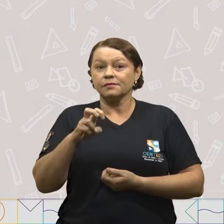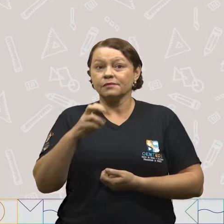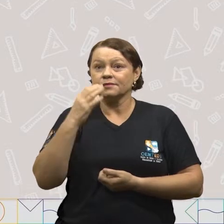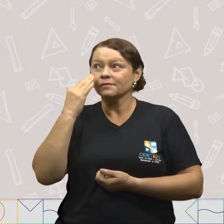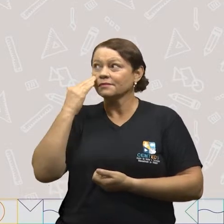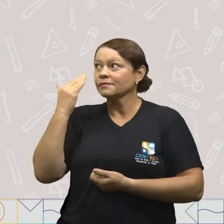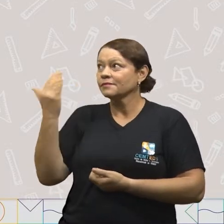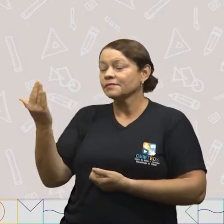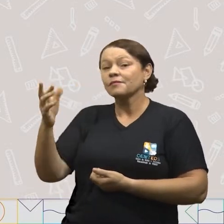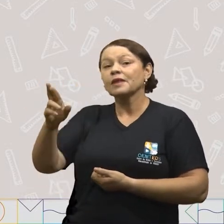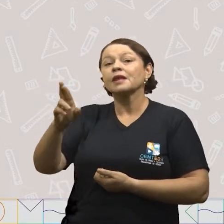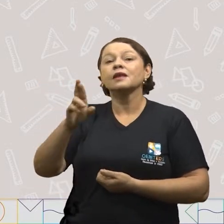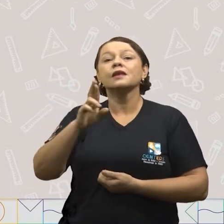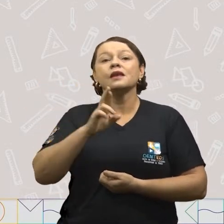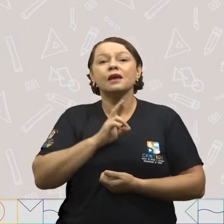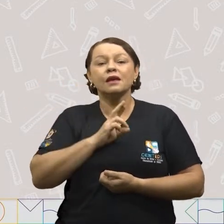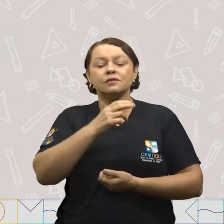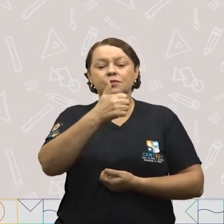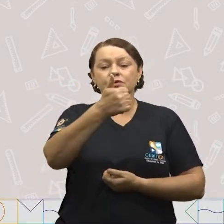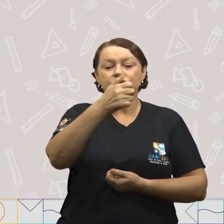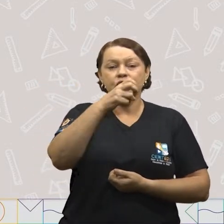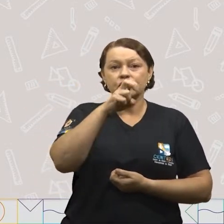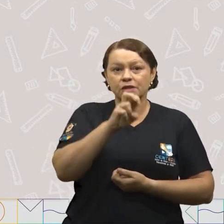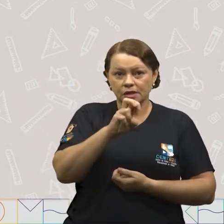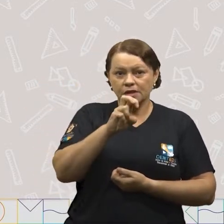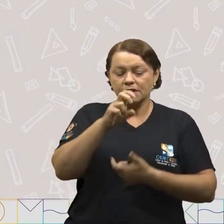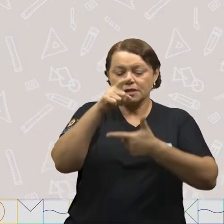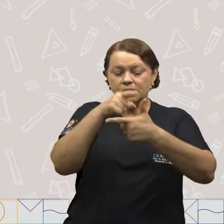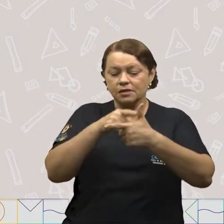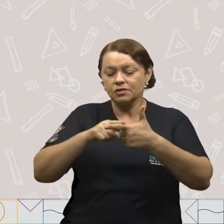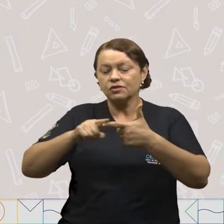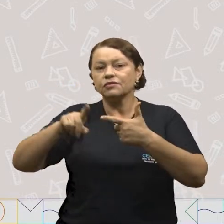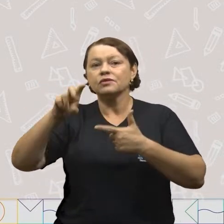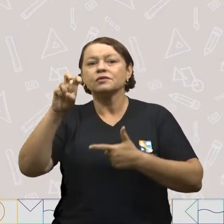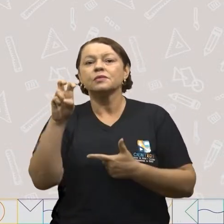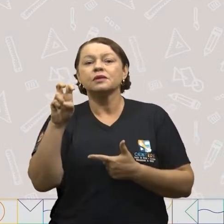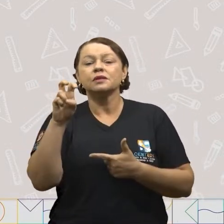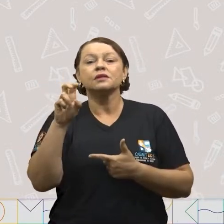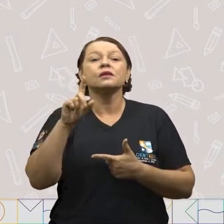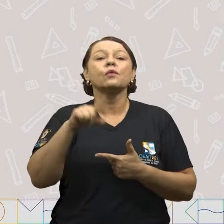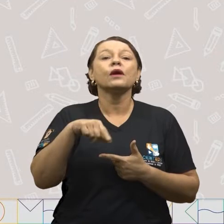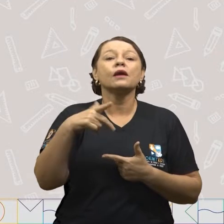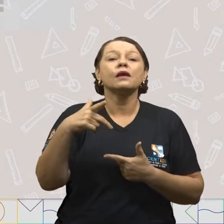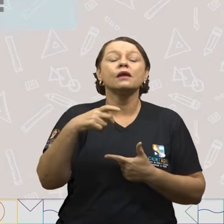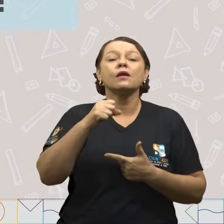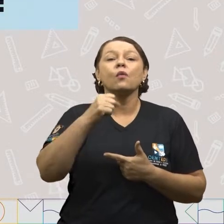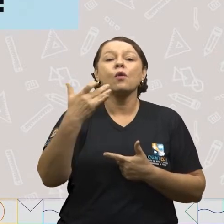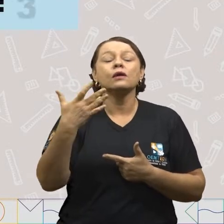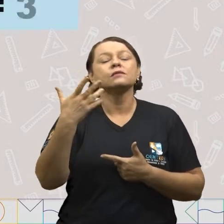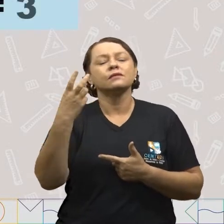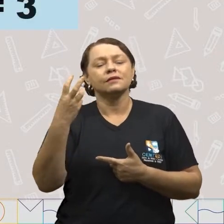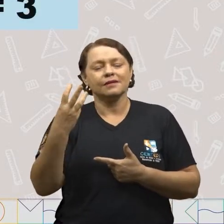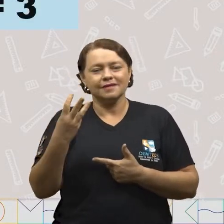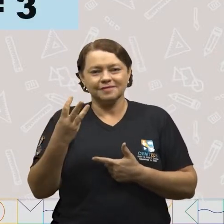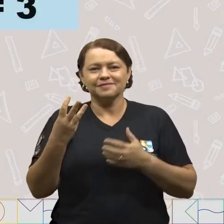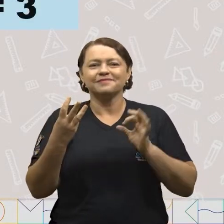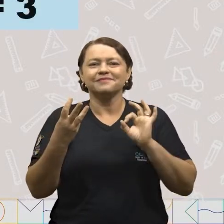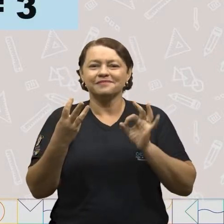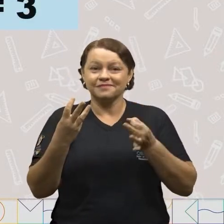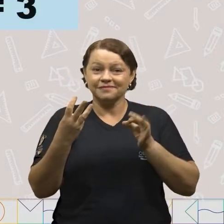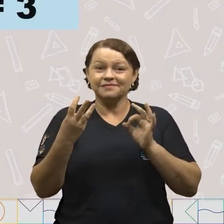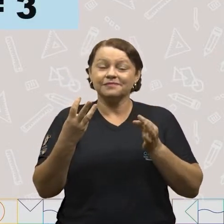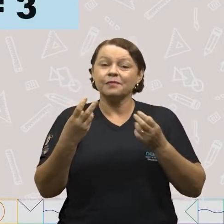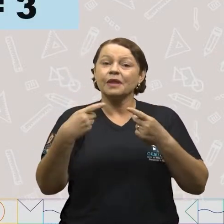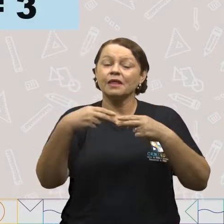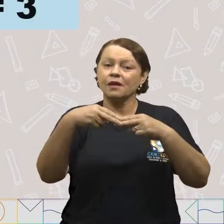quinze. E o resultado de quinze dividido para cinco é três. Logo,